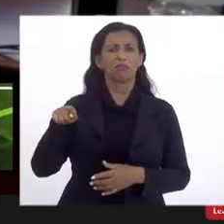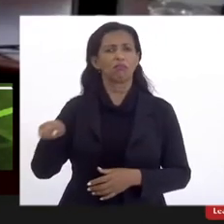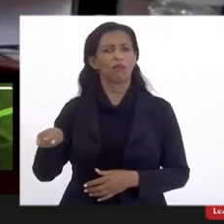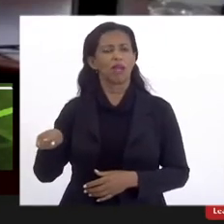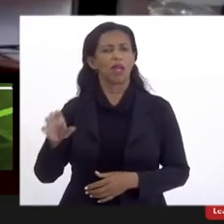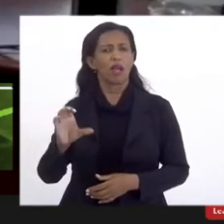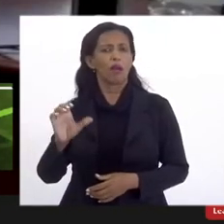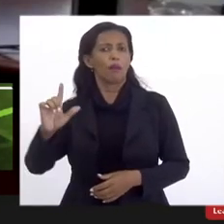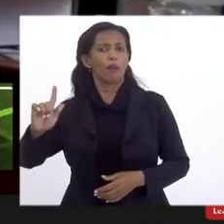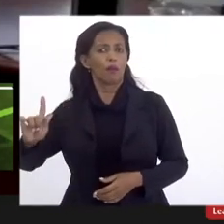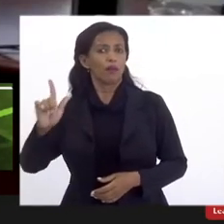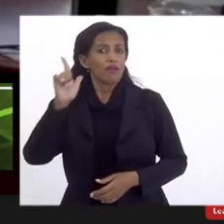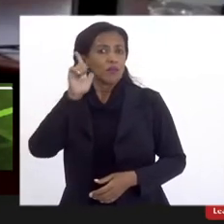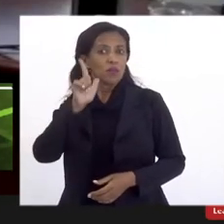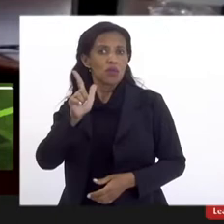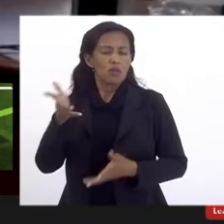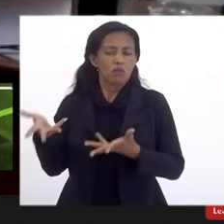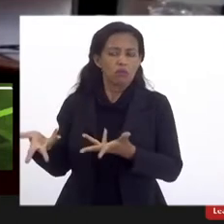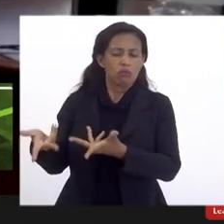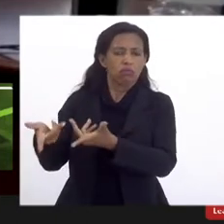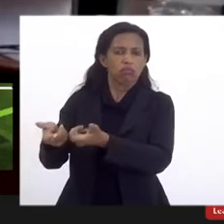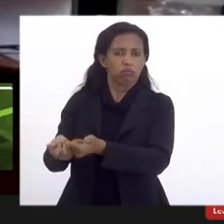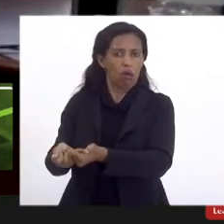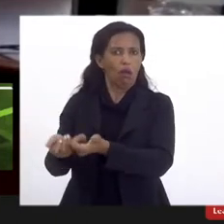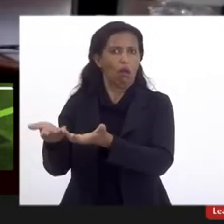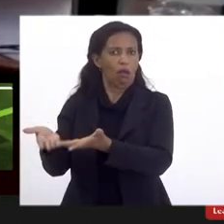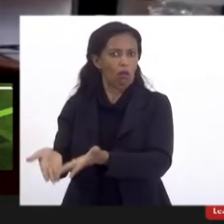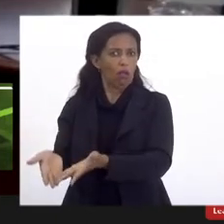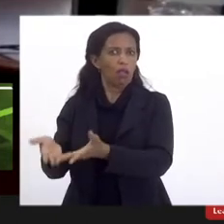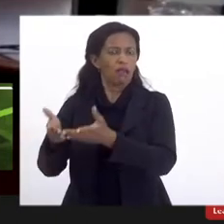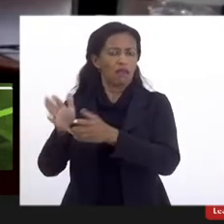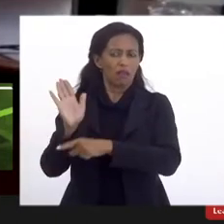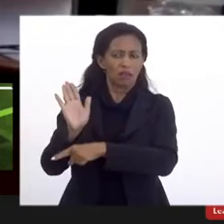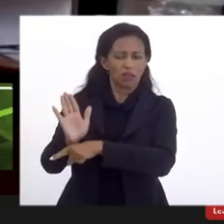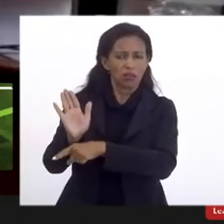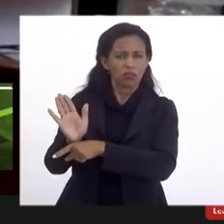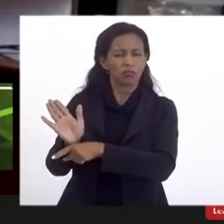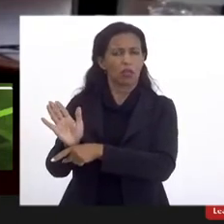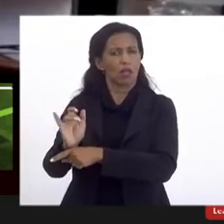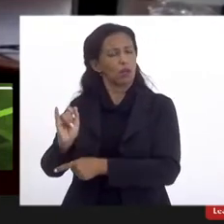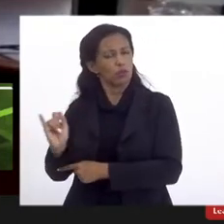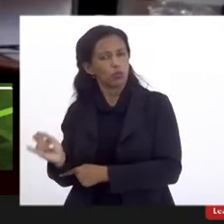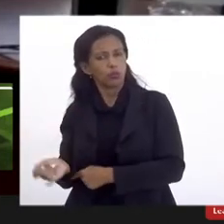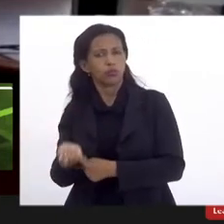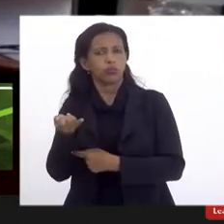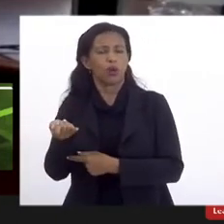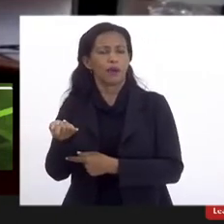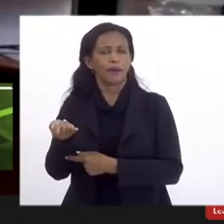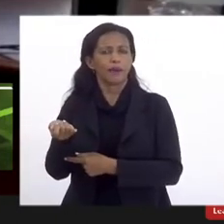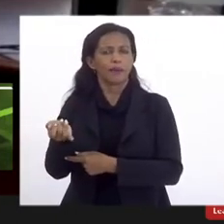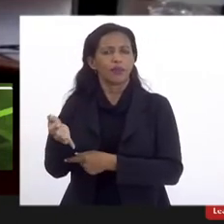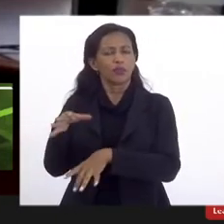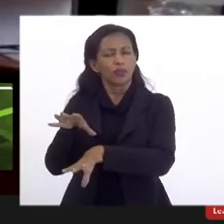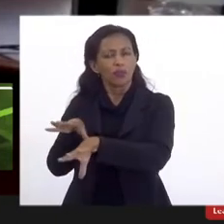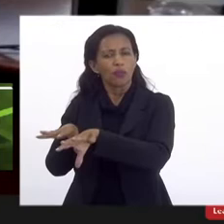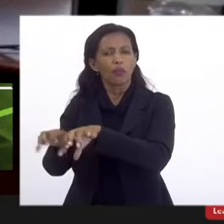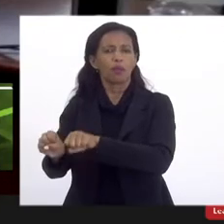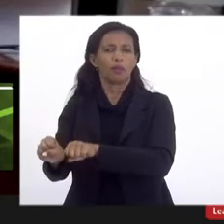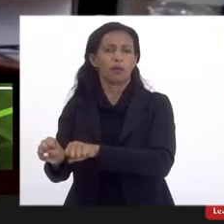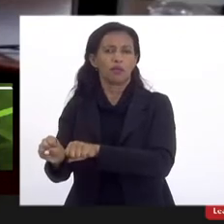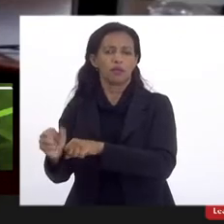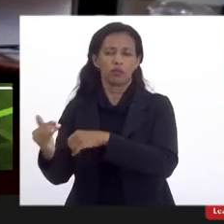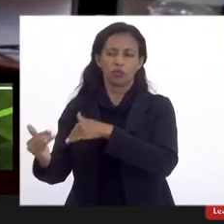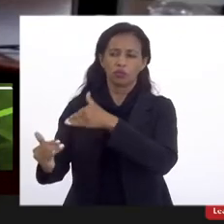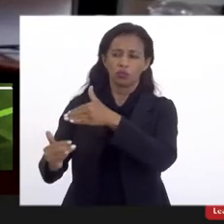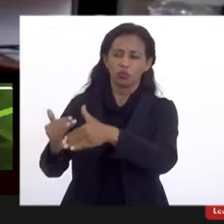isso vai ser um ganho notável, porque isso vai ampliar as possibilidades de formação e de